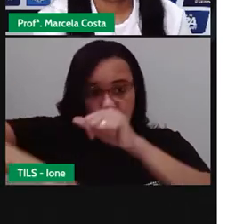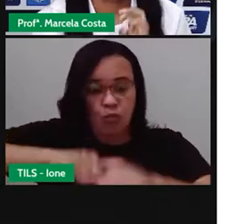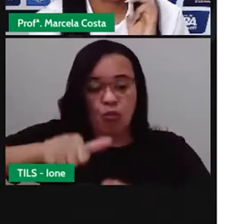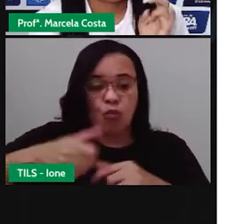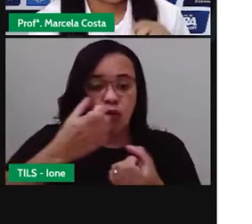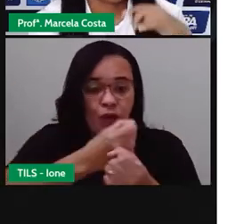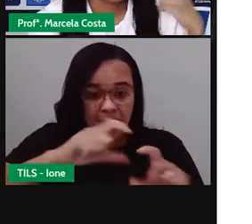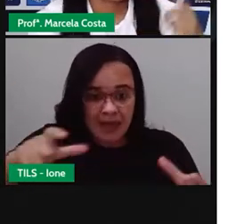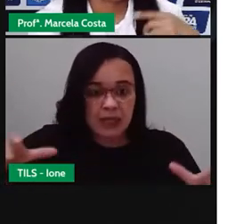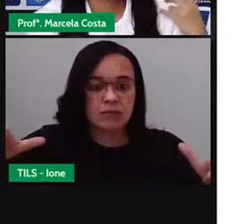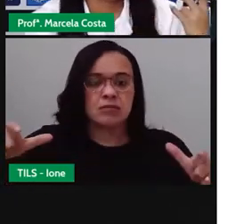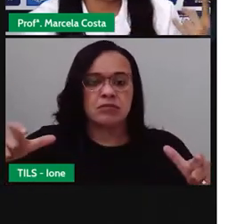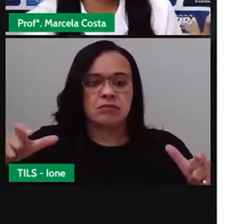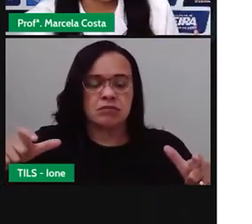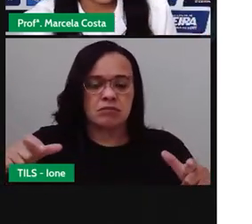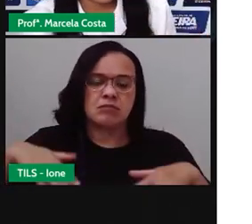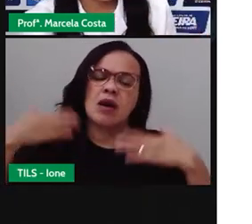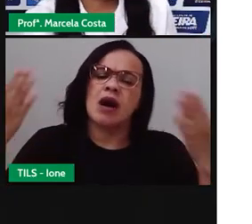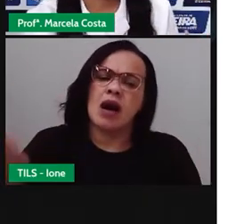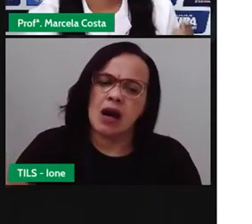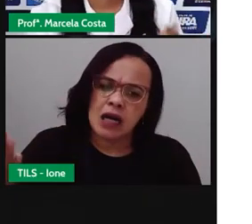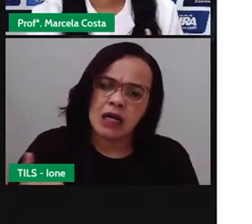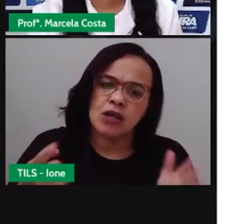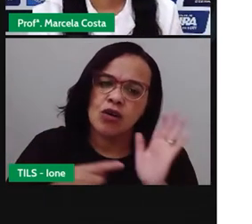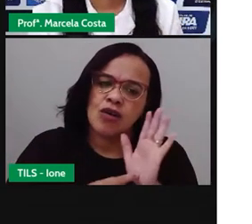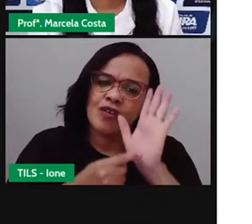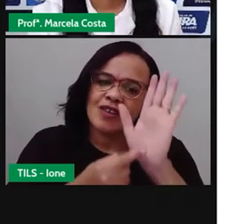Agora, vamos ver algumas imagens atuais.